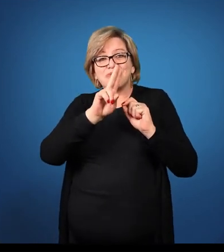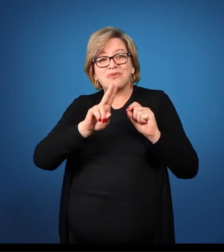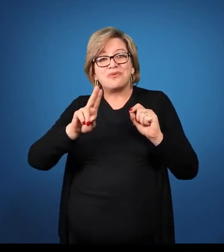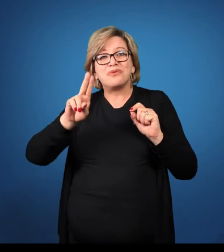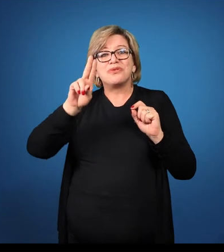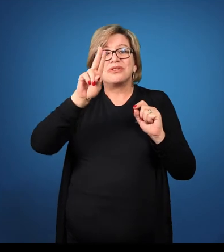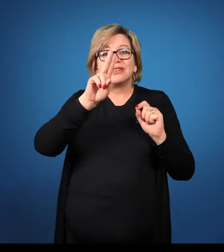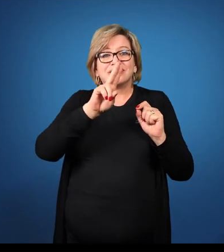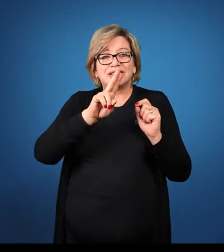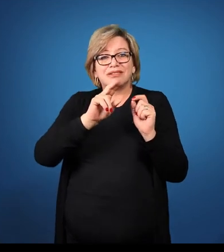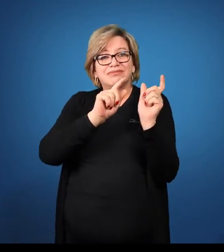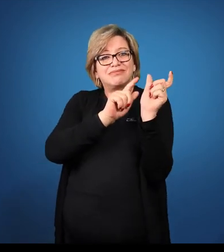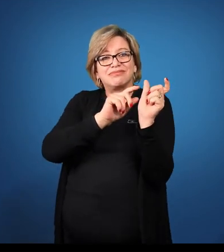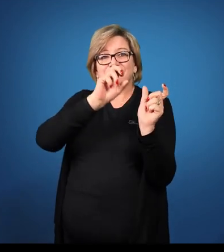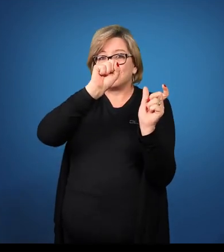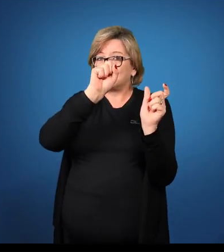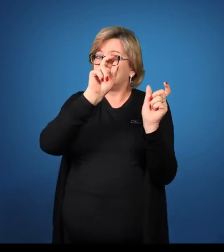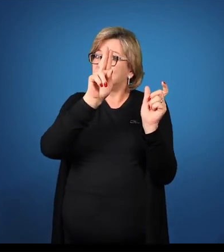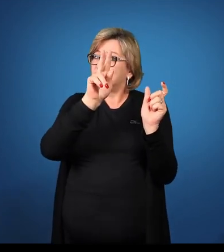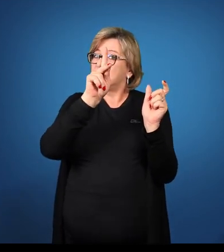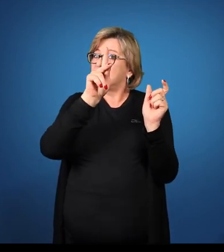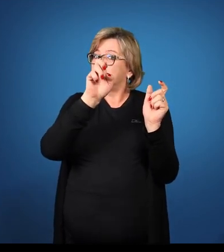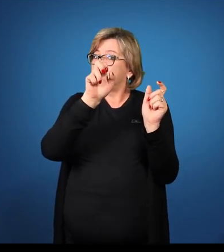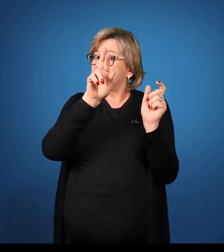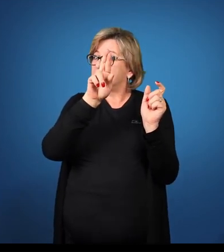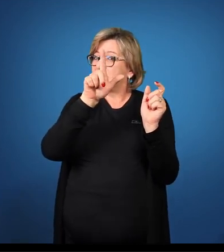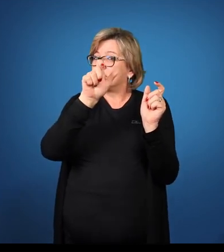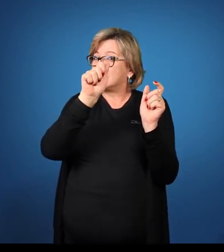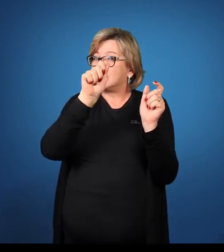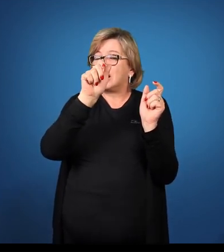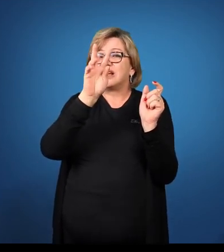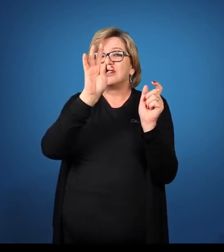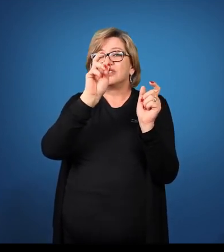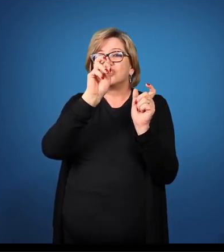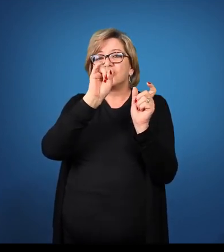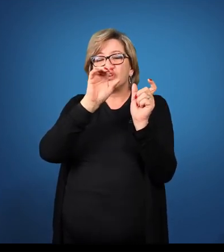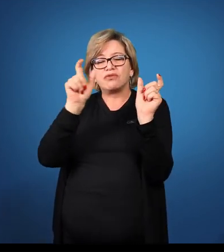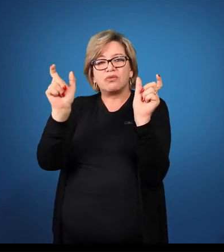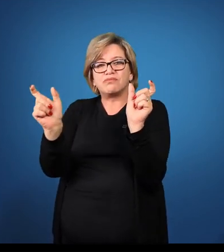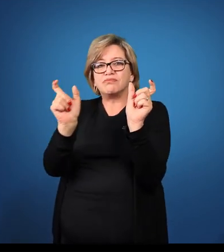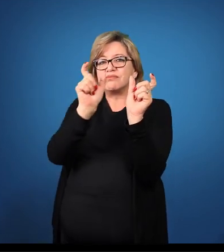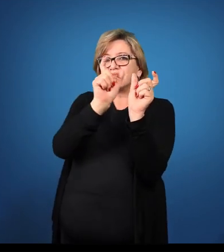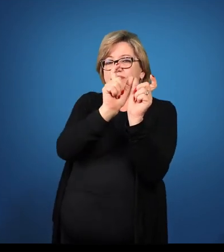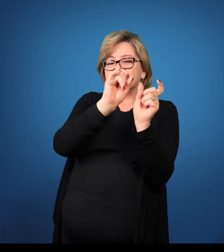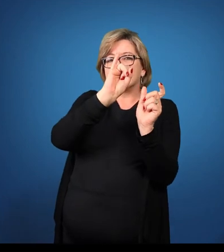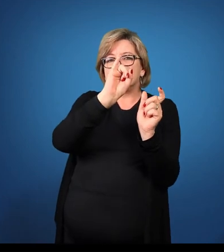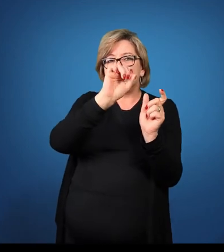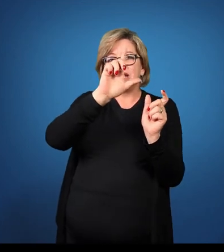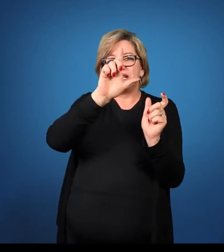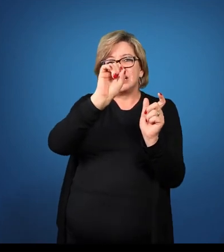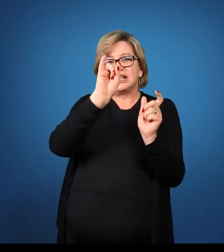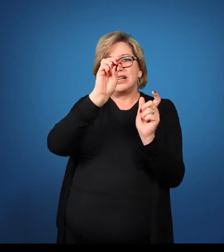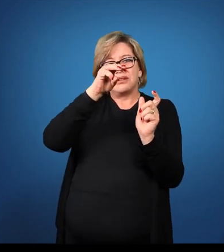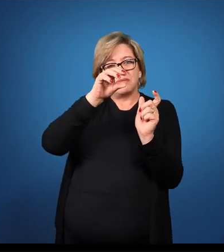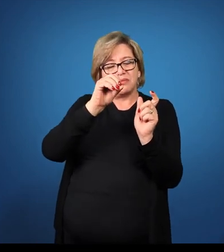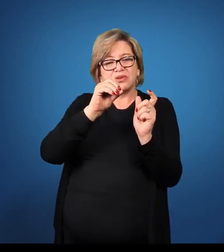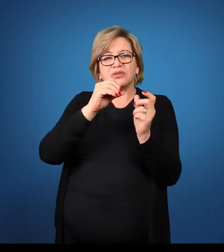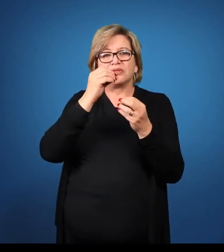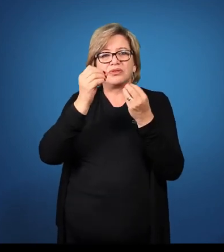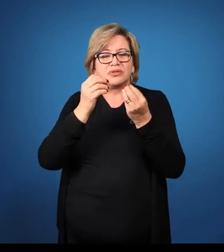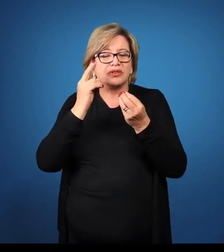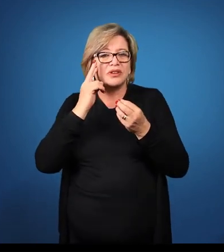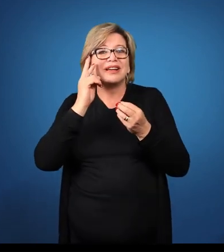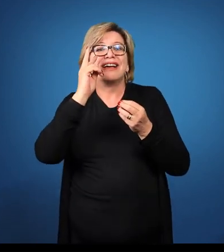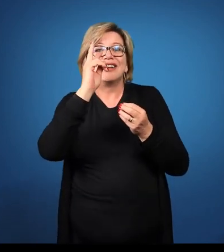superlativo acrescentando ílimo ao radical. Então, de